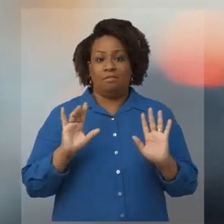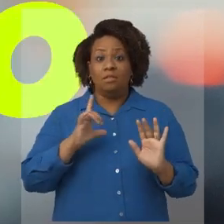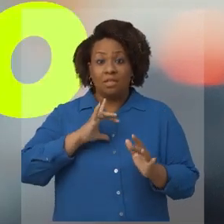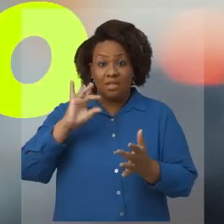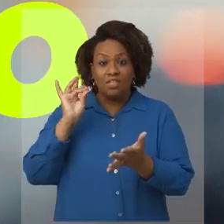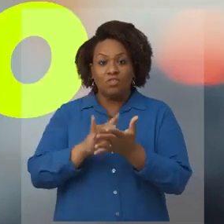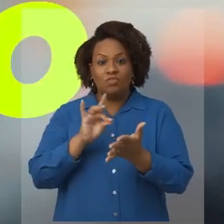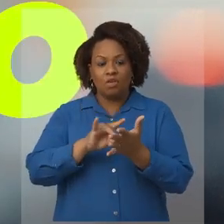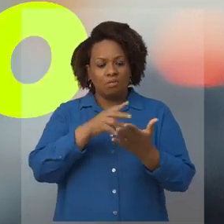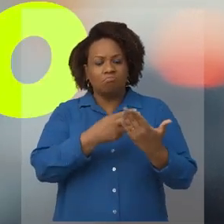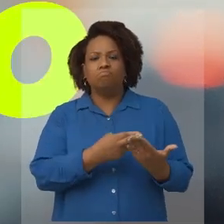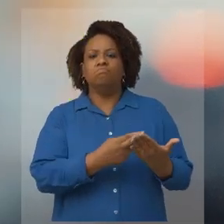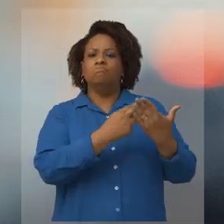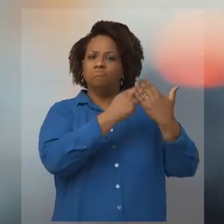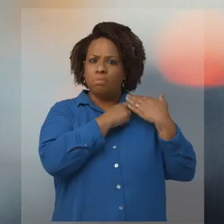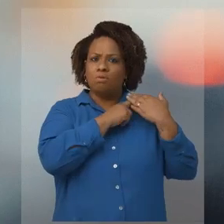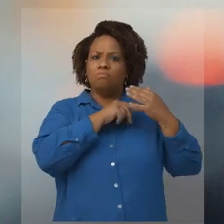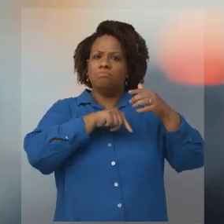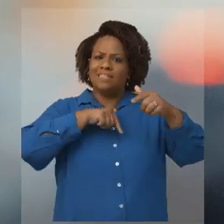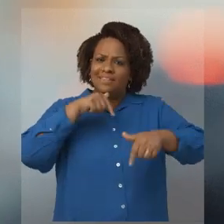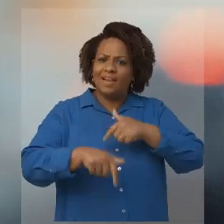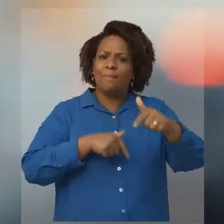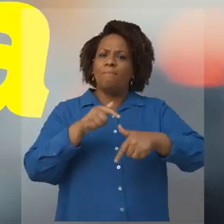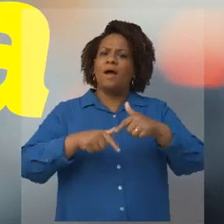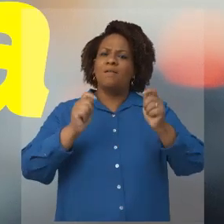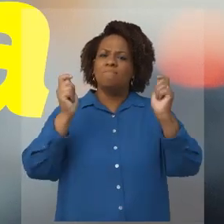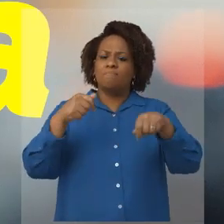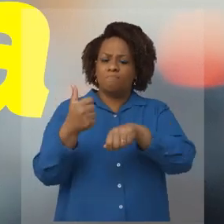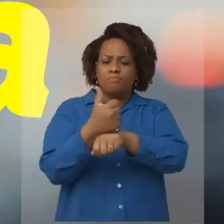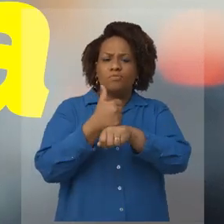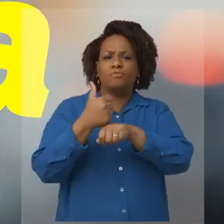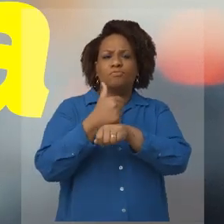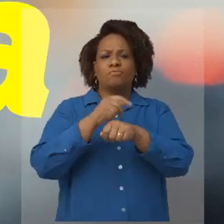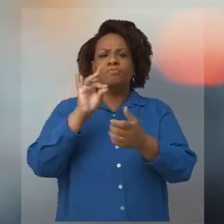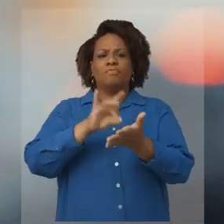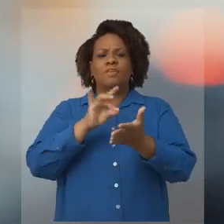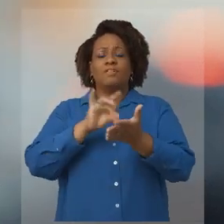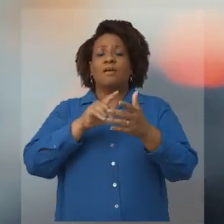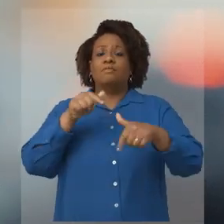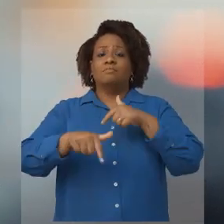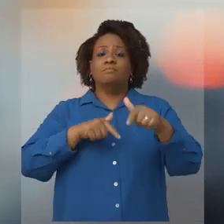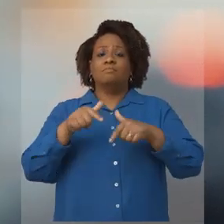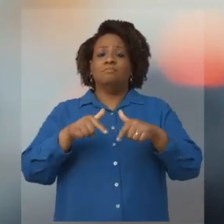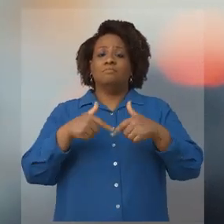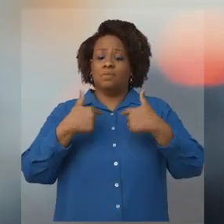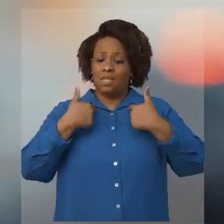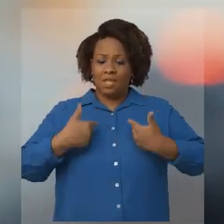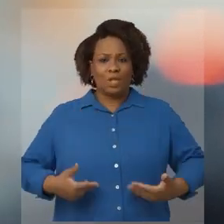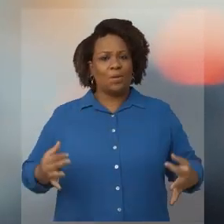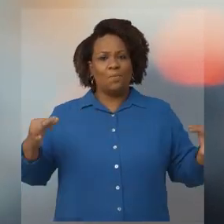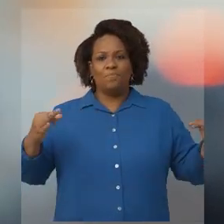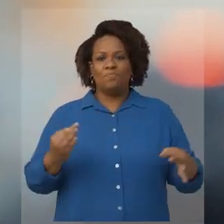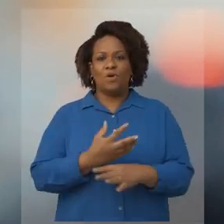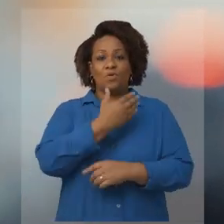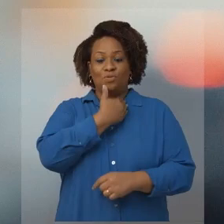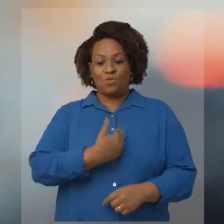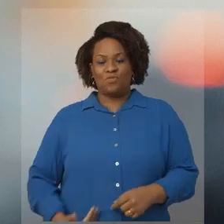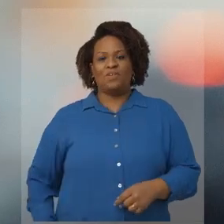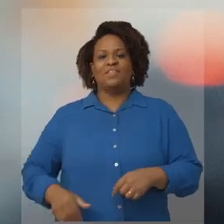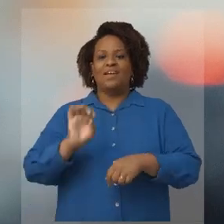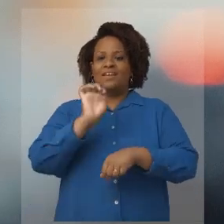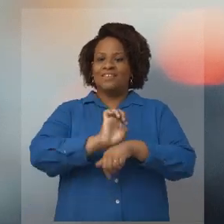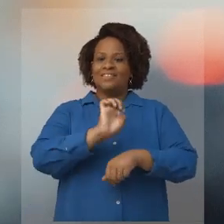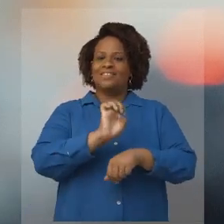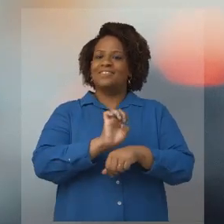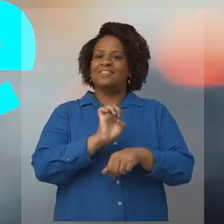existe é compromisso, trabalho e competência para realizar. Eu estou pronto para governar o nosso